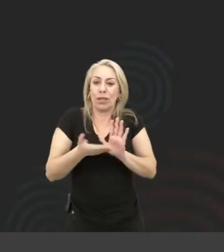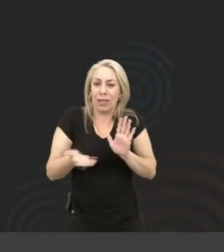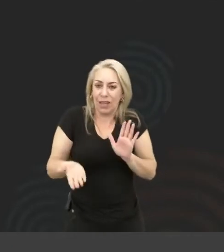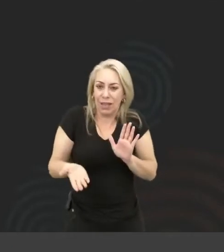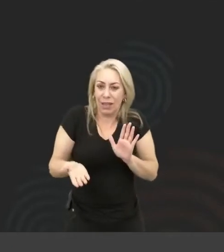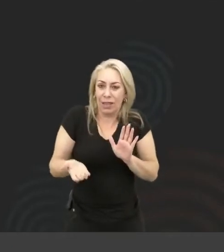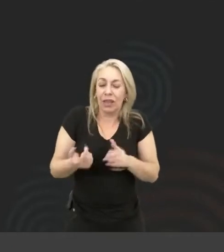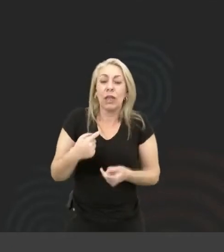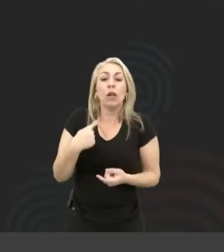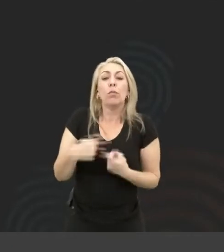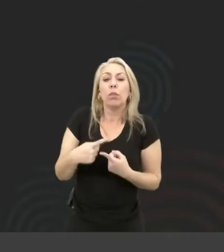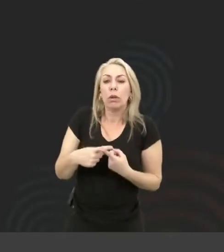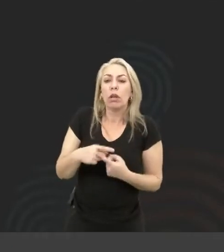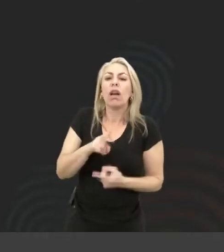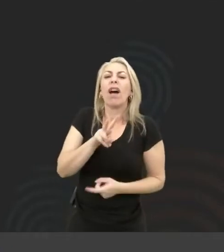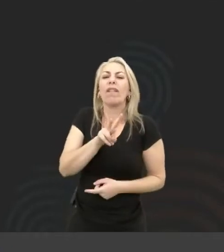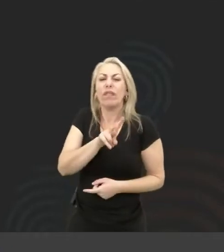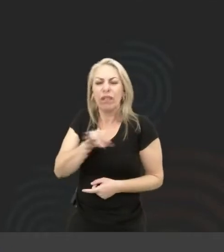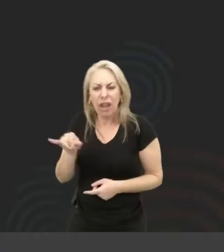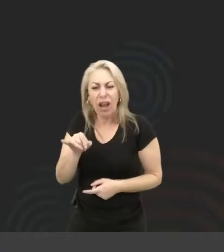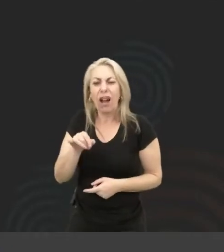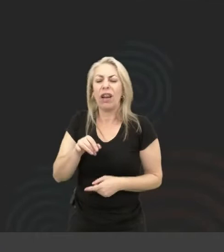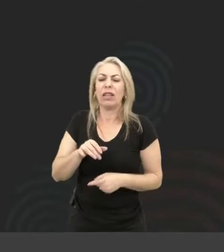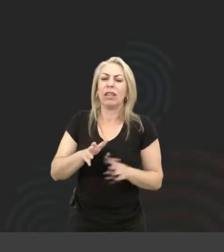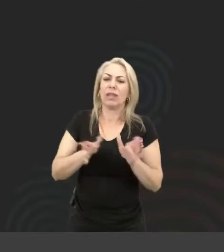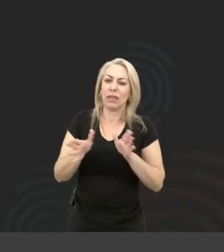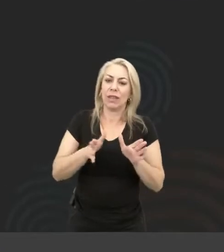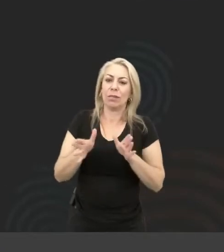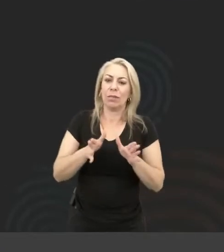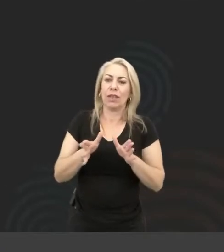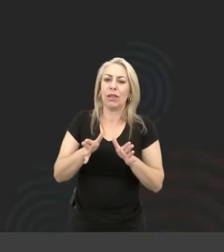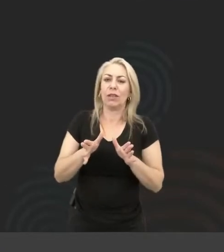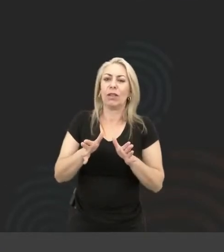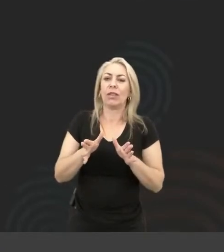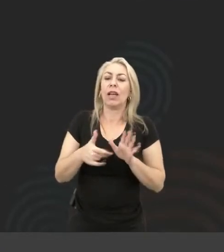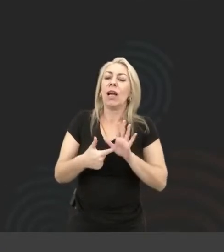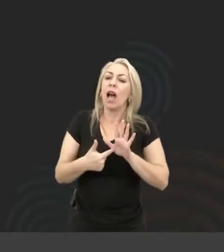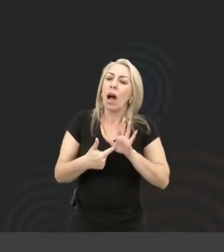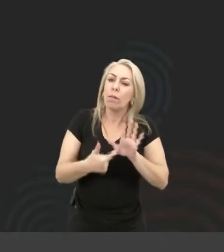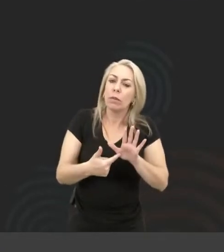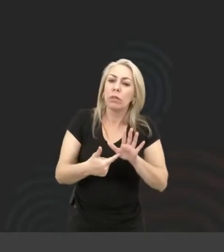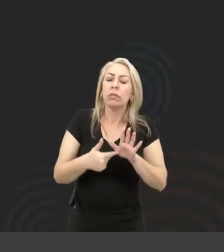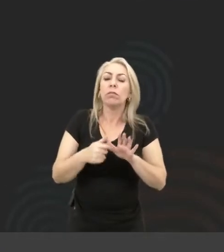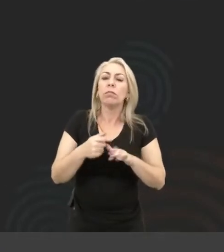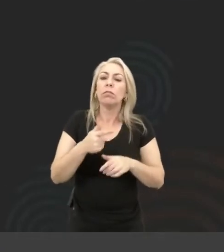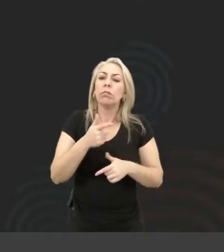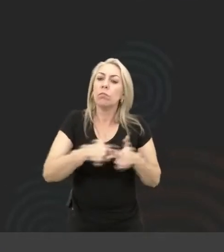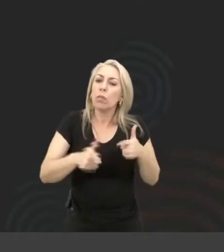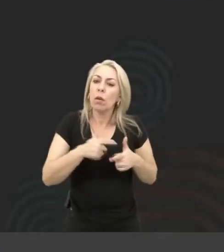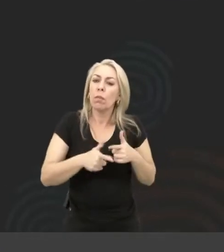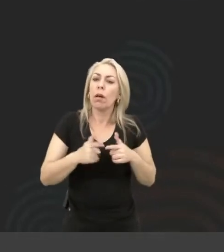Porque a acessibilidade vai apresentar algum problema